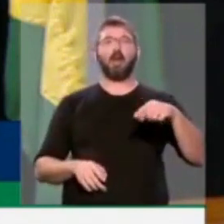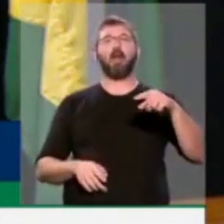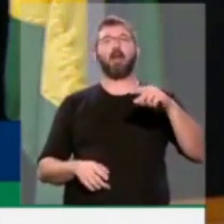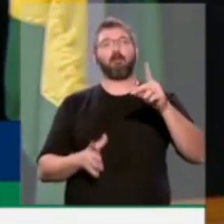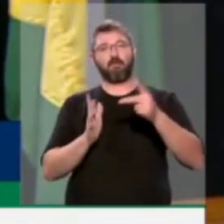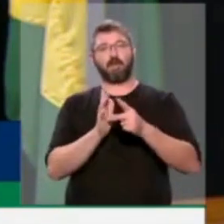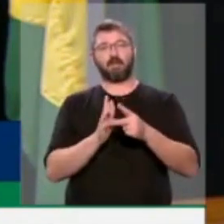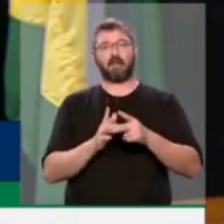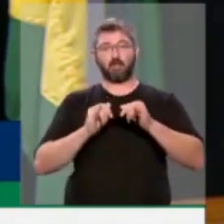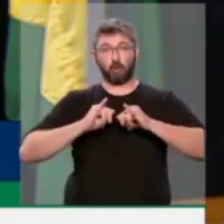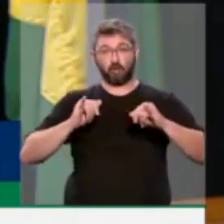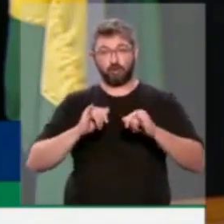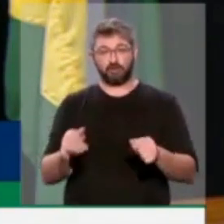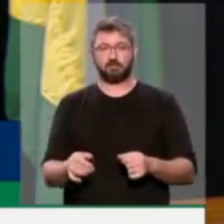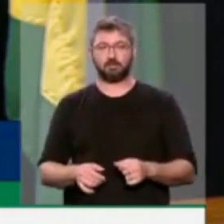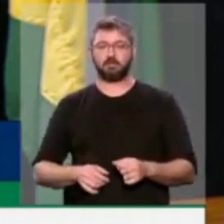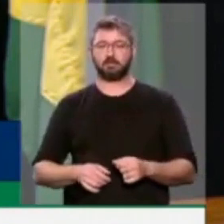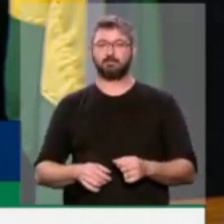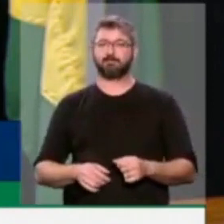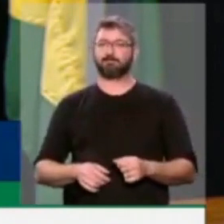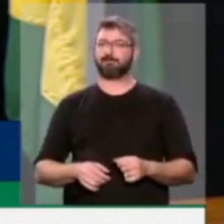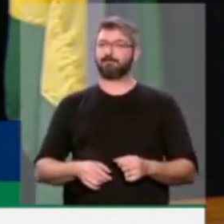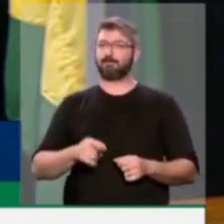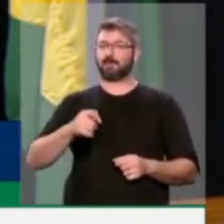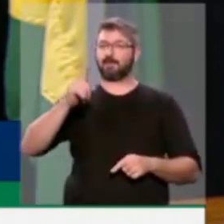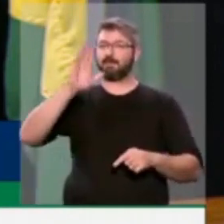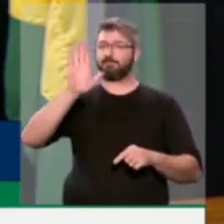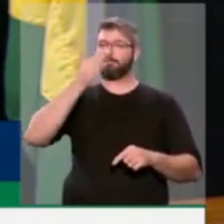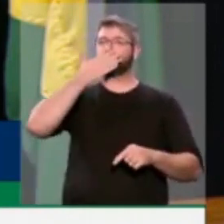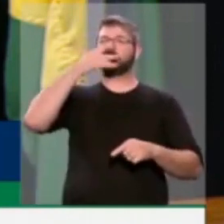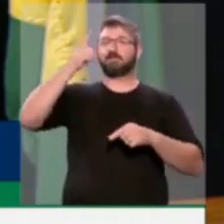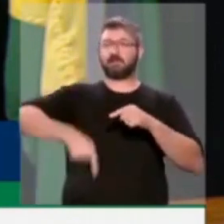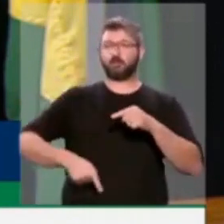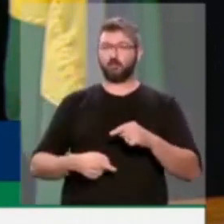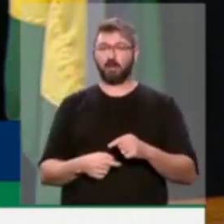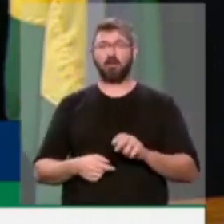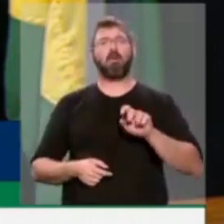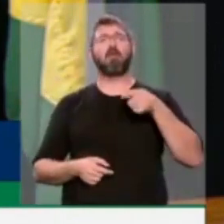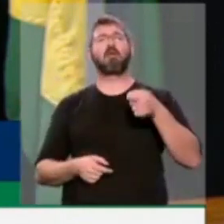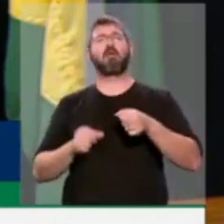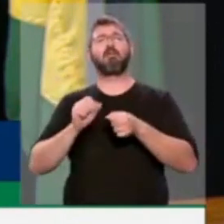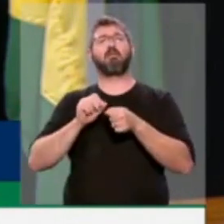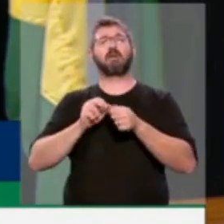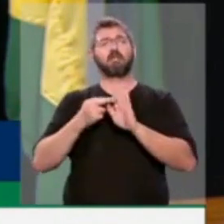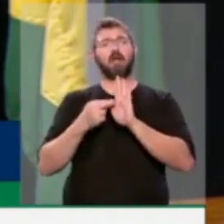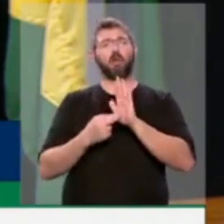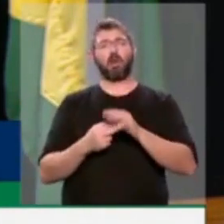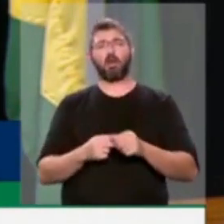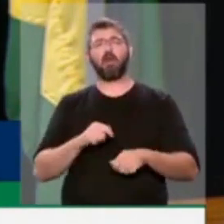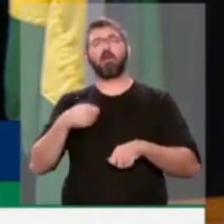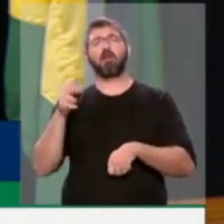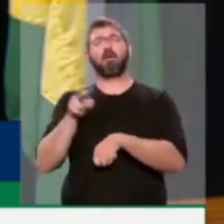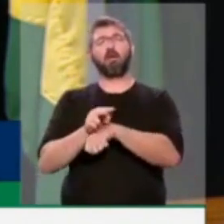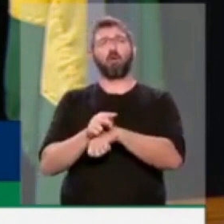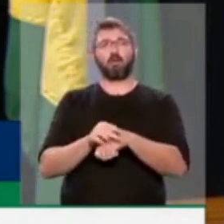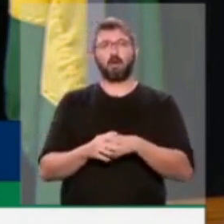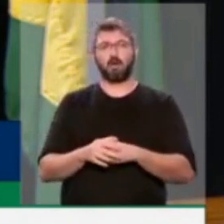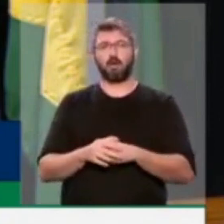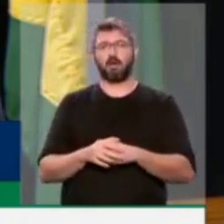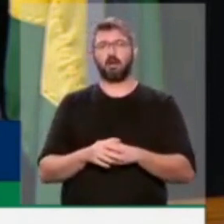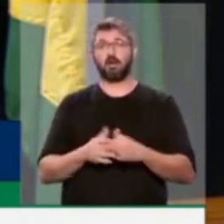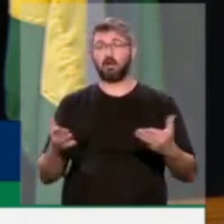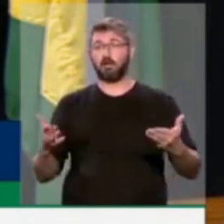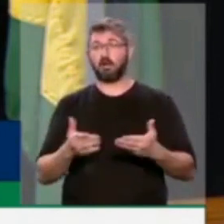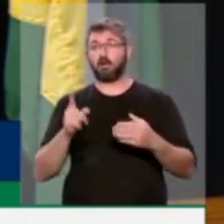notícia, isso é uma censura. Quem é que vai estabelecer isso? Quem é que vai definir o que é verdadeiro? Vão criar agora